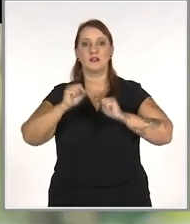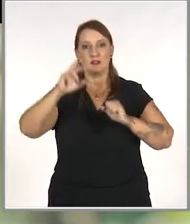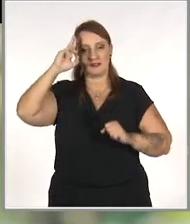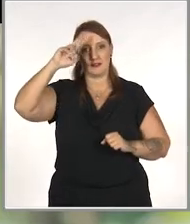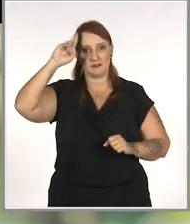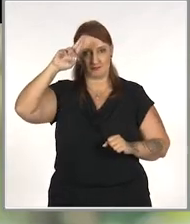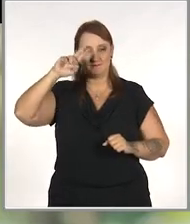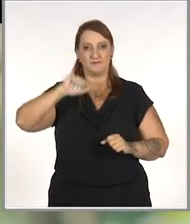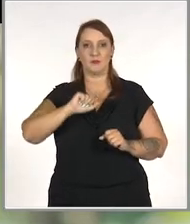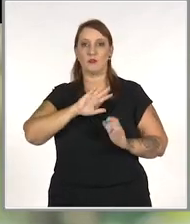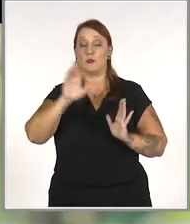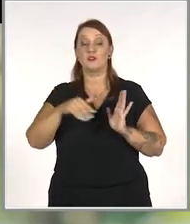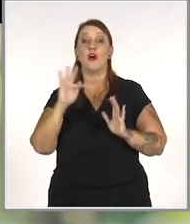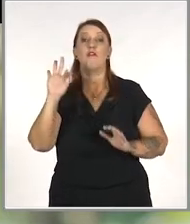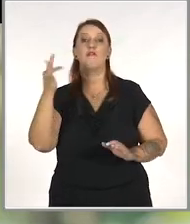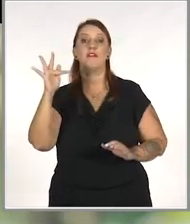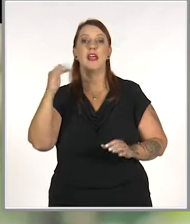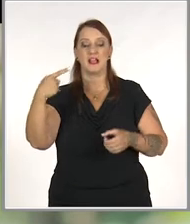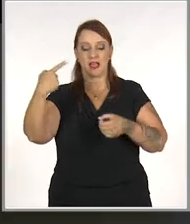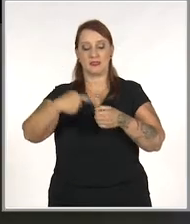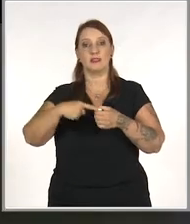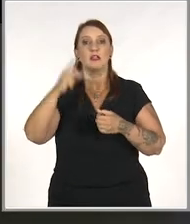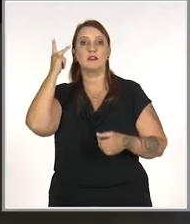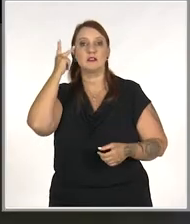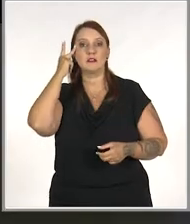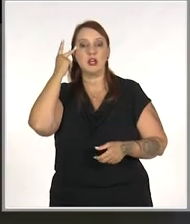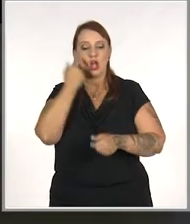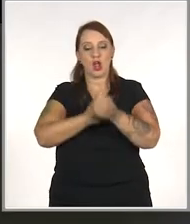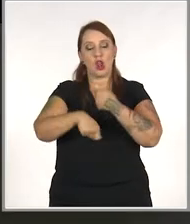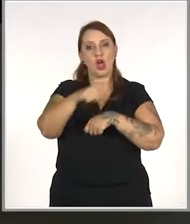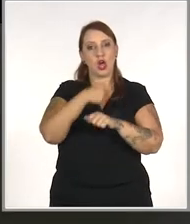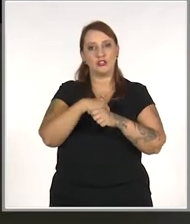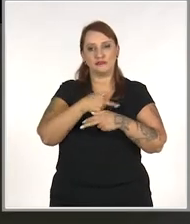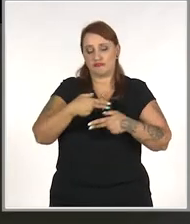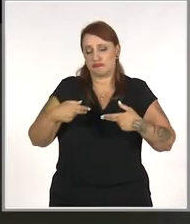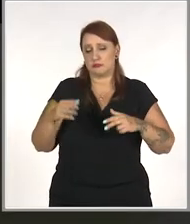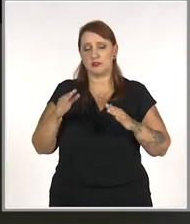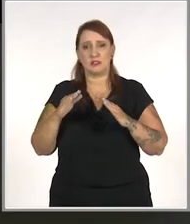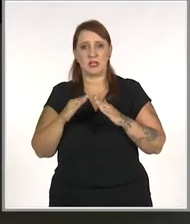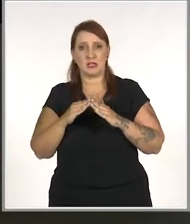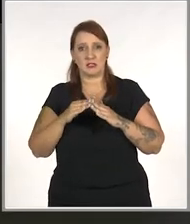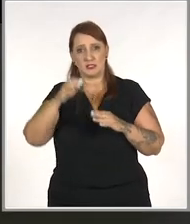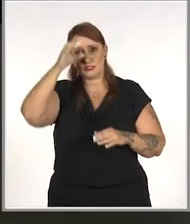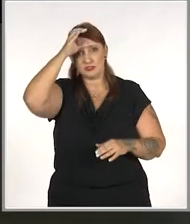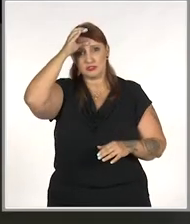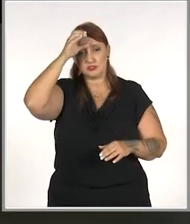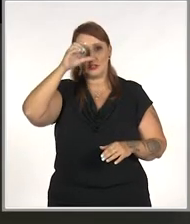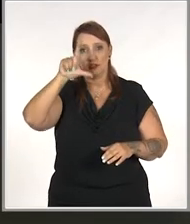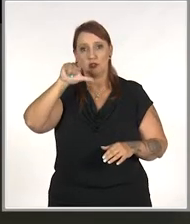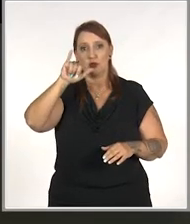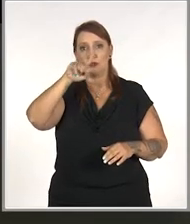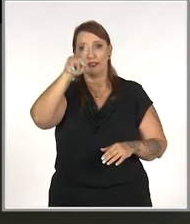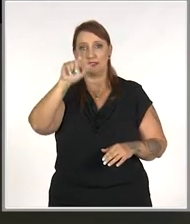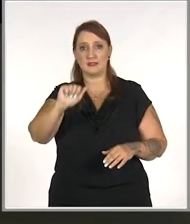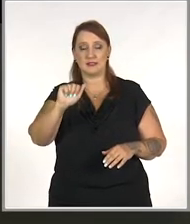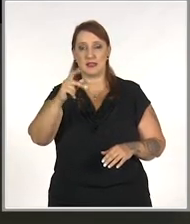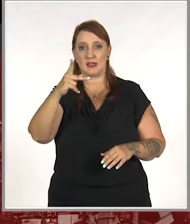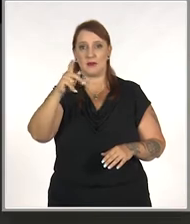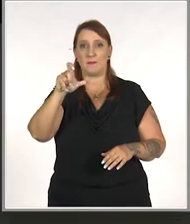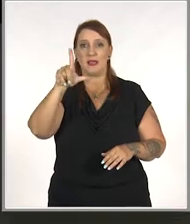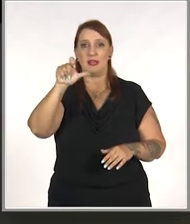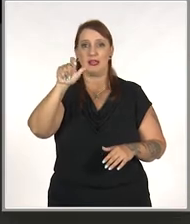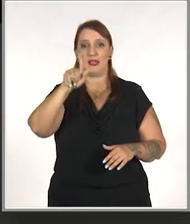Tudo começou em Franca, interior de São Paulo, com uma lojinha de utilidades domésticas dos tios. Luísa e Pelegrino.